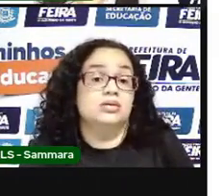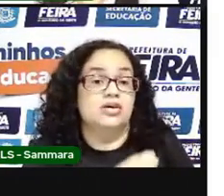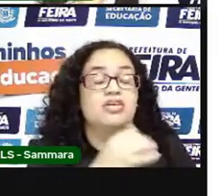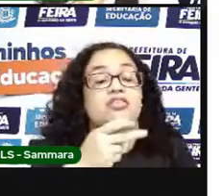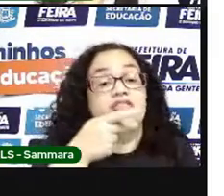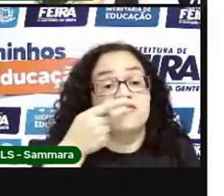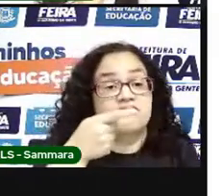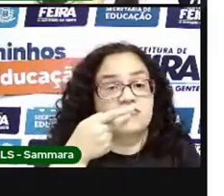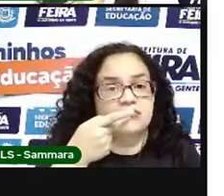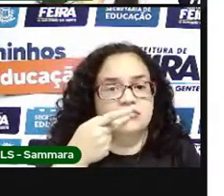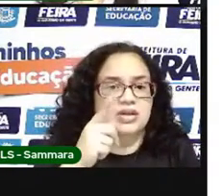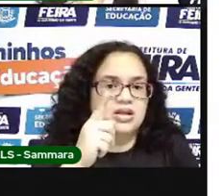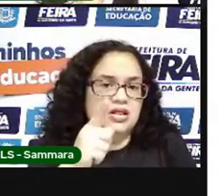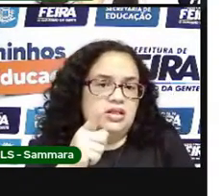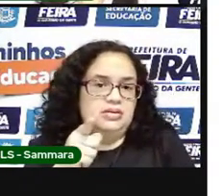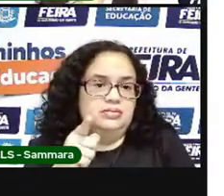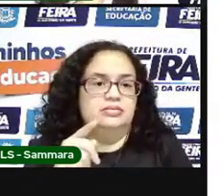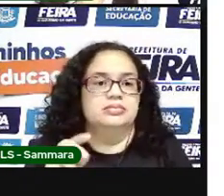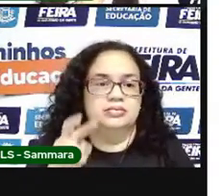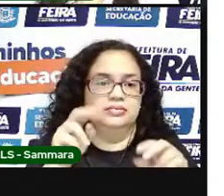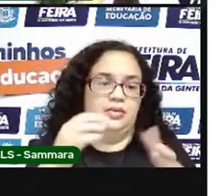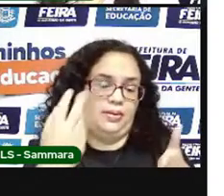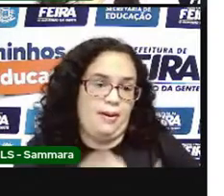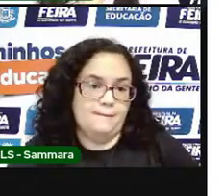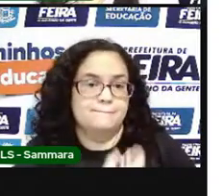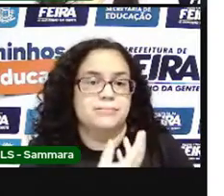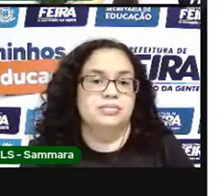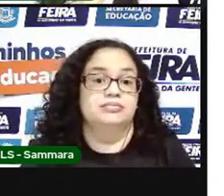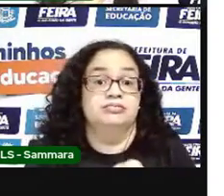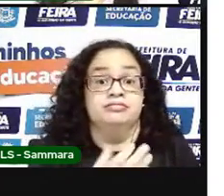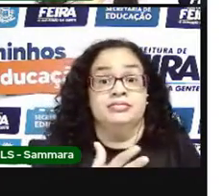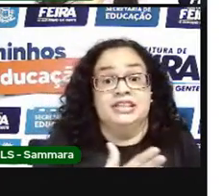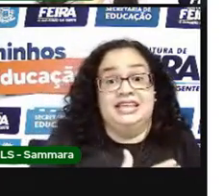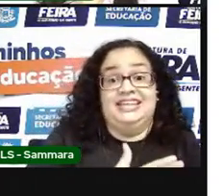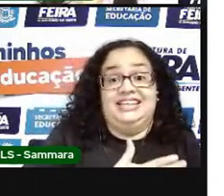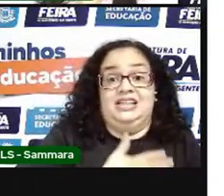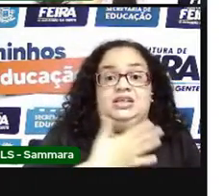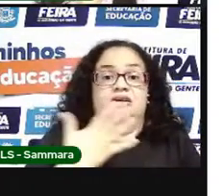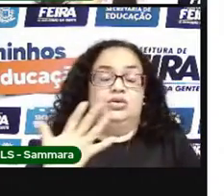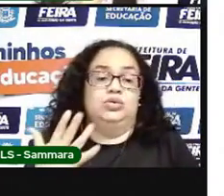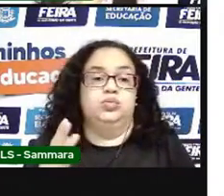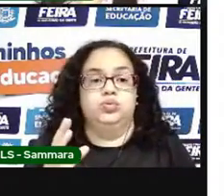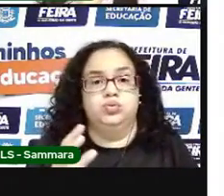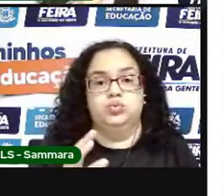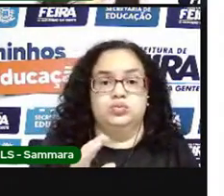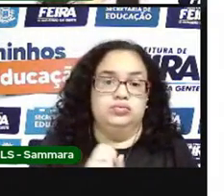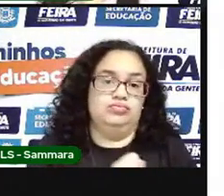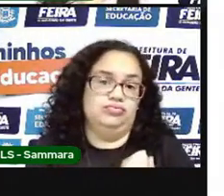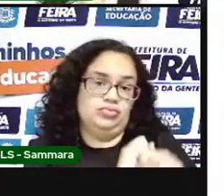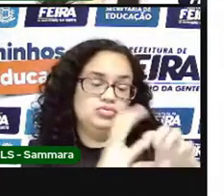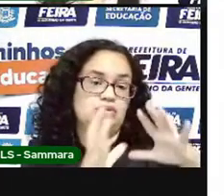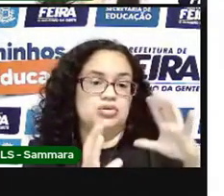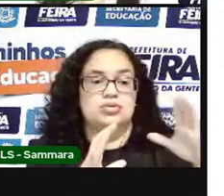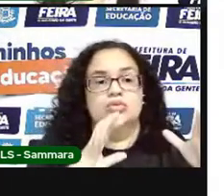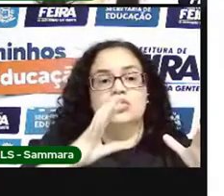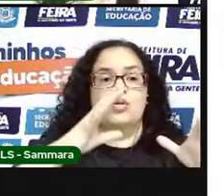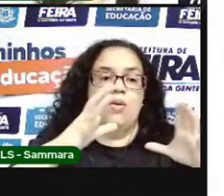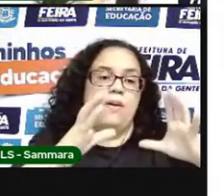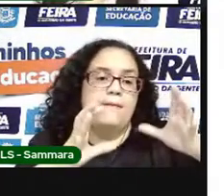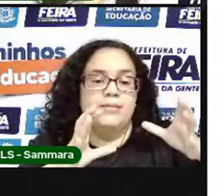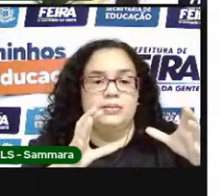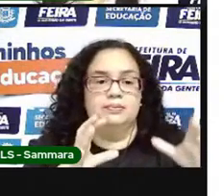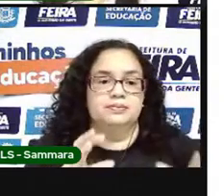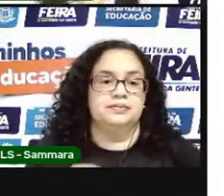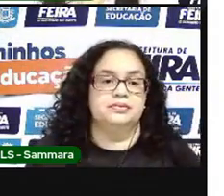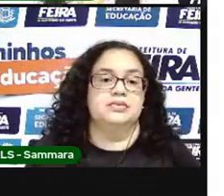assim, olha, desse poema. Ela se assusta e se entorta, fica girando e vira